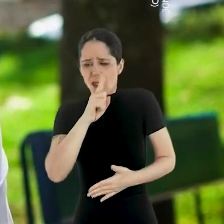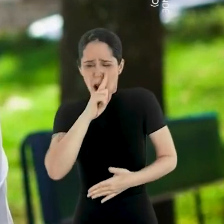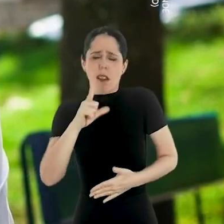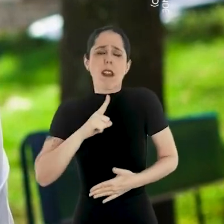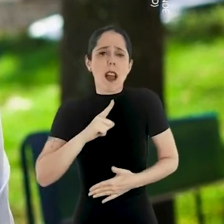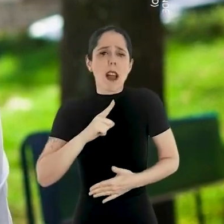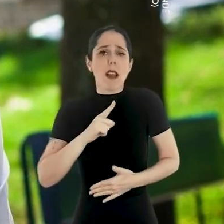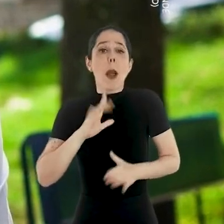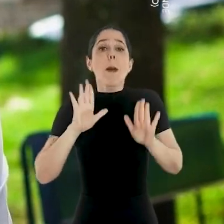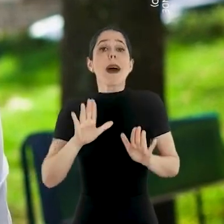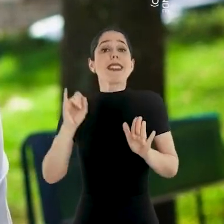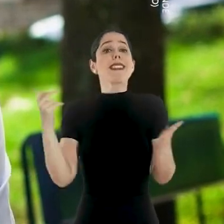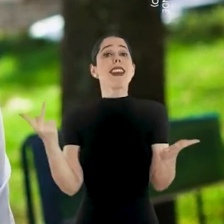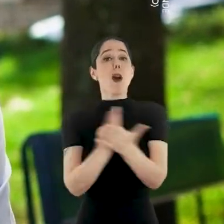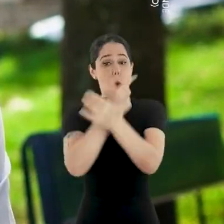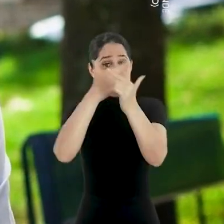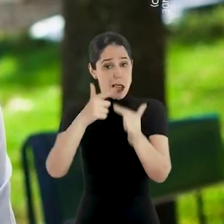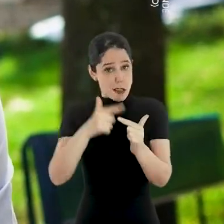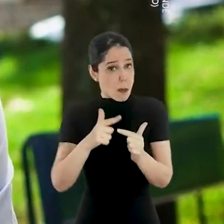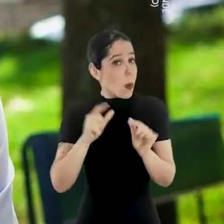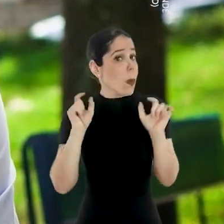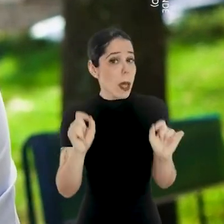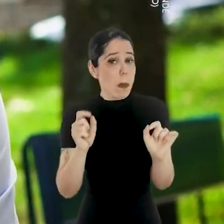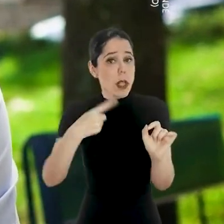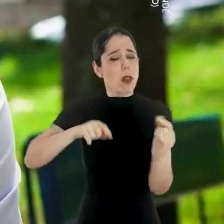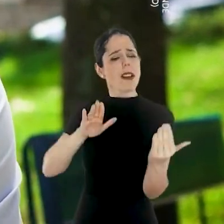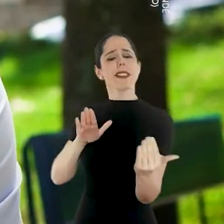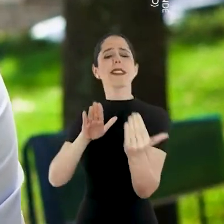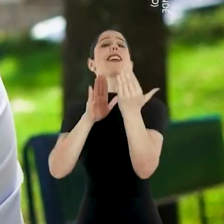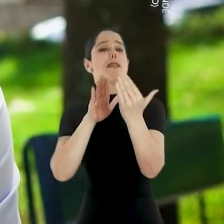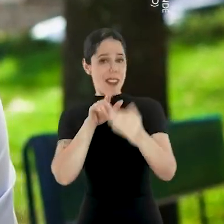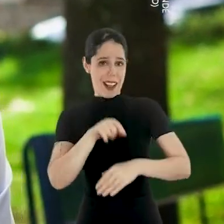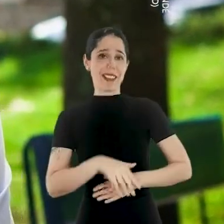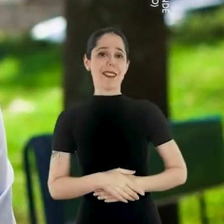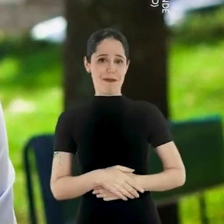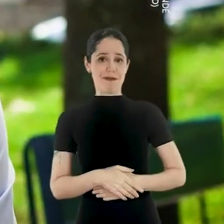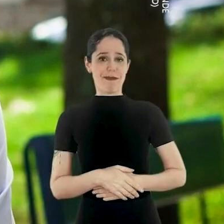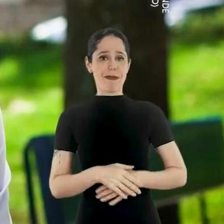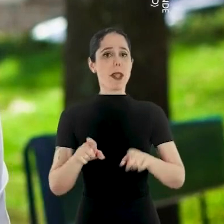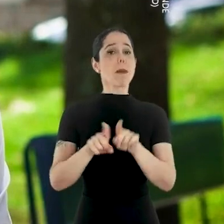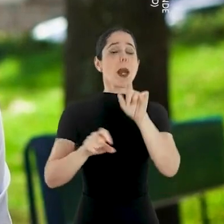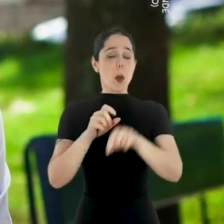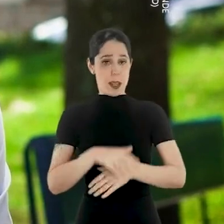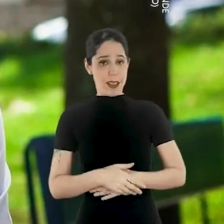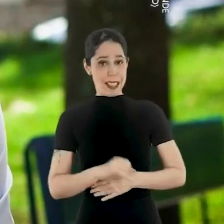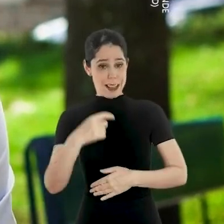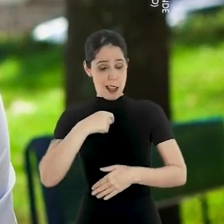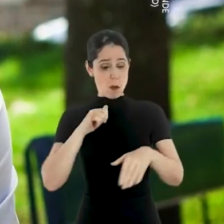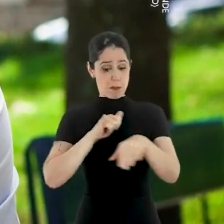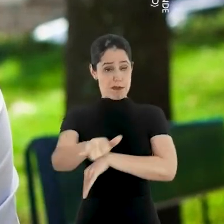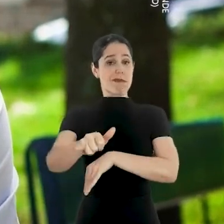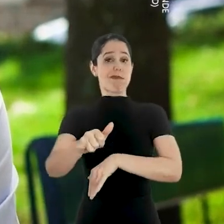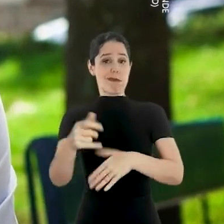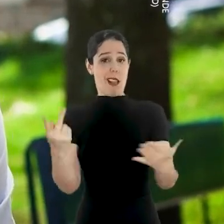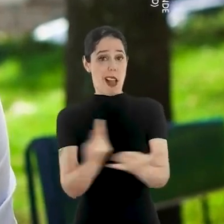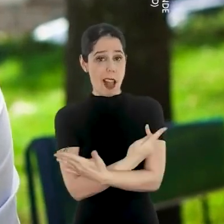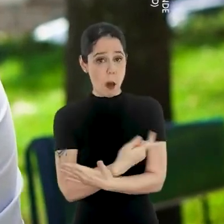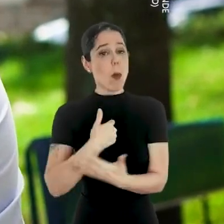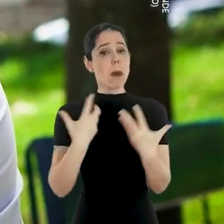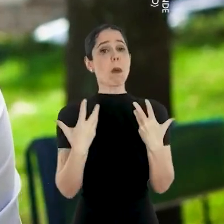Significa que quando a gente tem problemas, a gente enfrenta. Significa que quando eu erro,